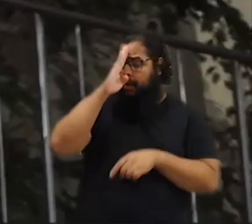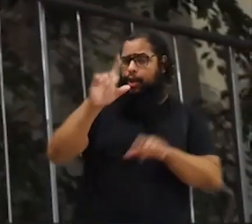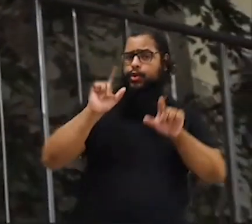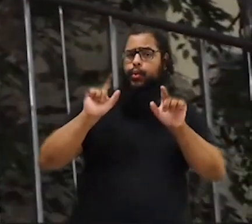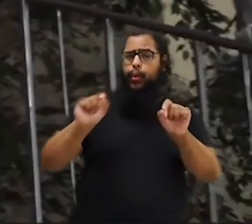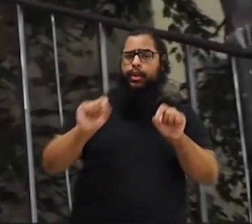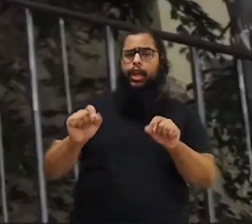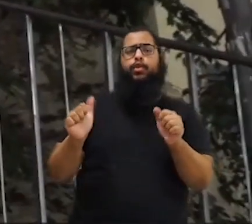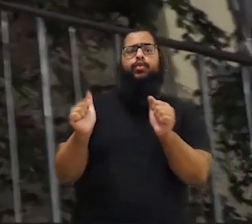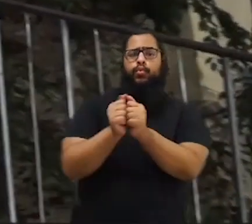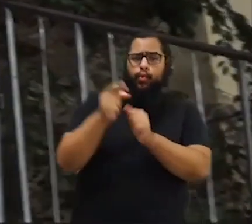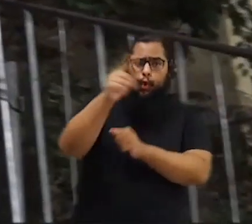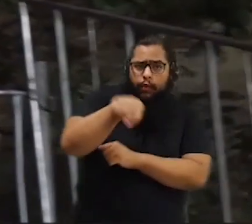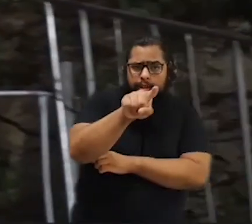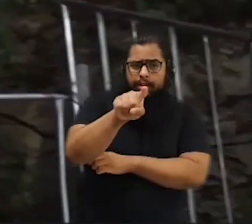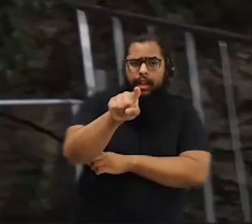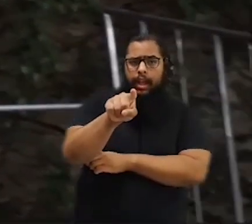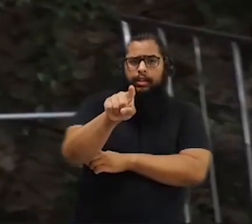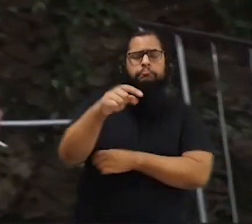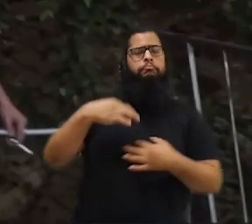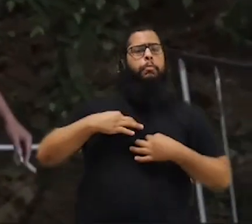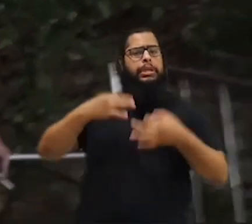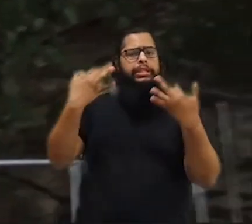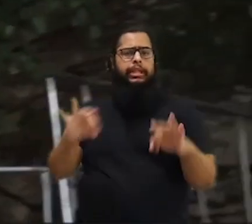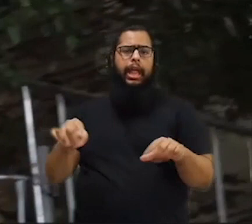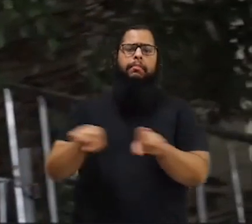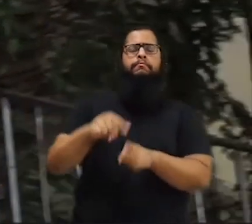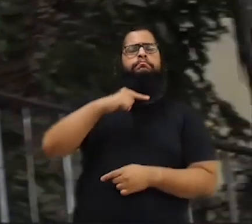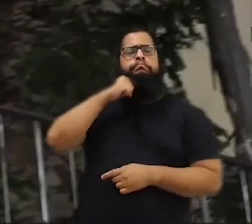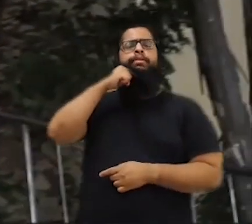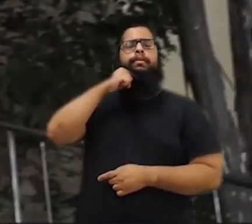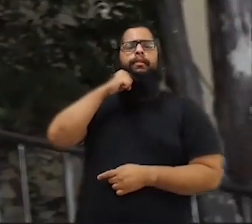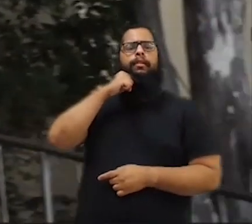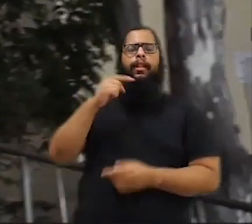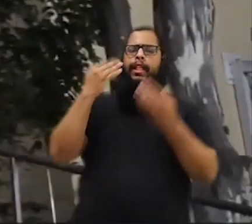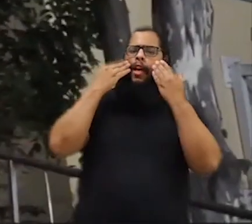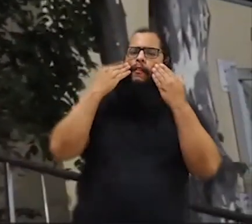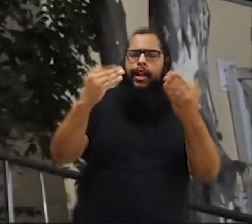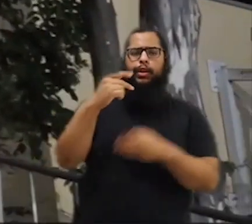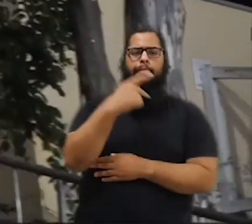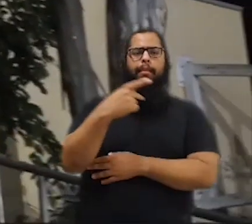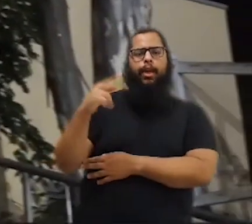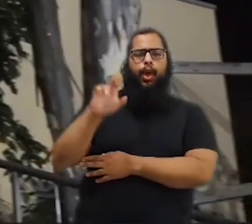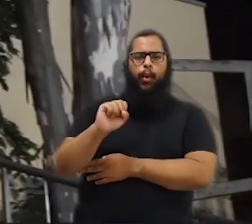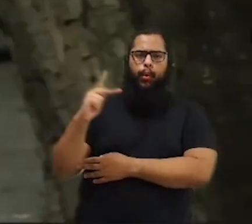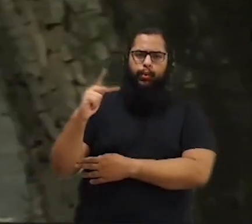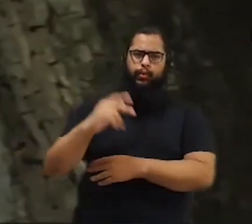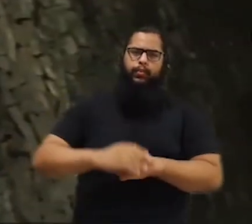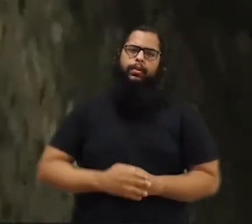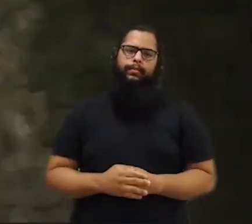com vocês, de pata no corpo, de cabeça erguida, na frente da Pepeu.